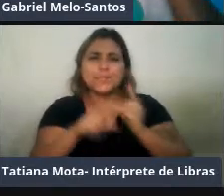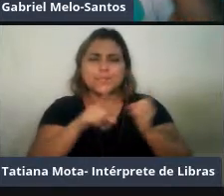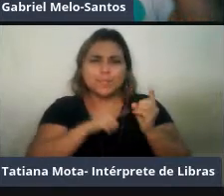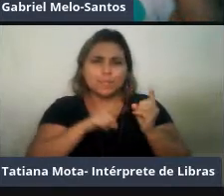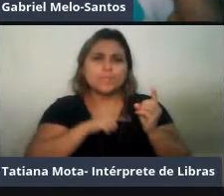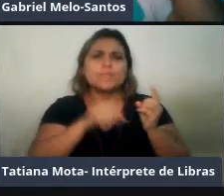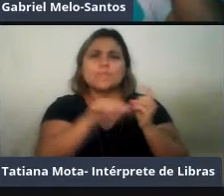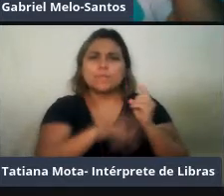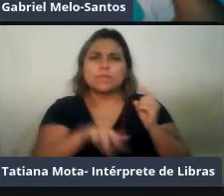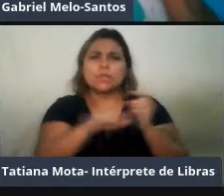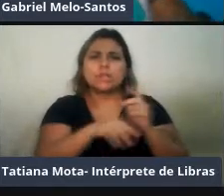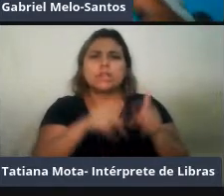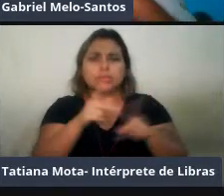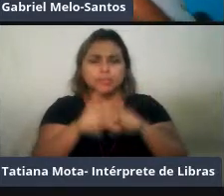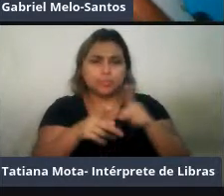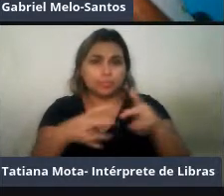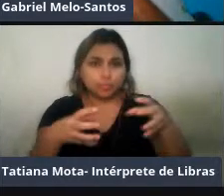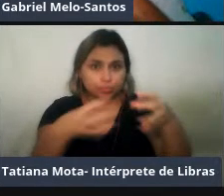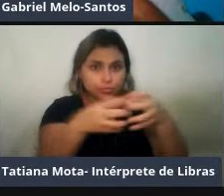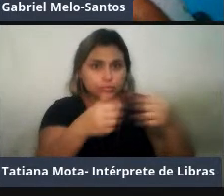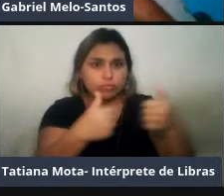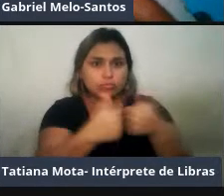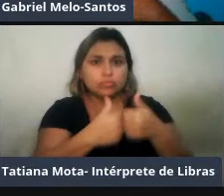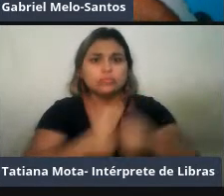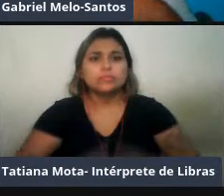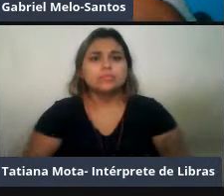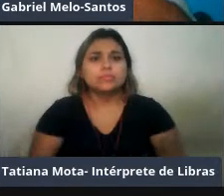próximas umas das outras.